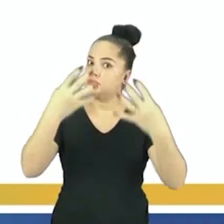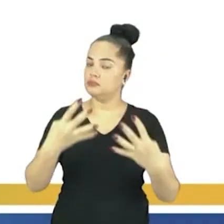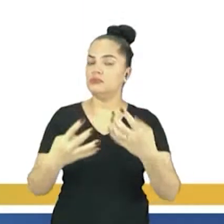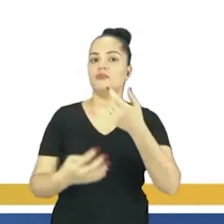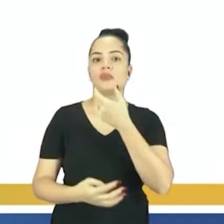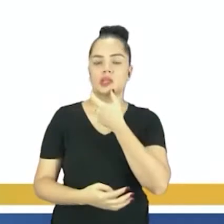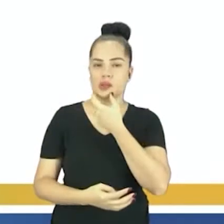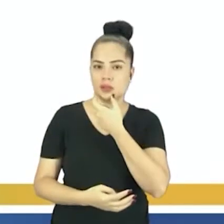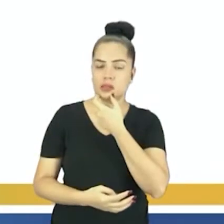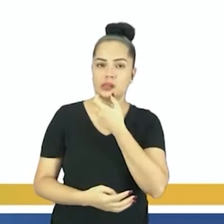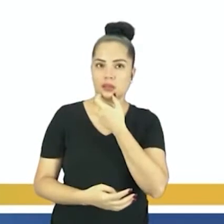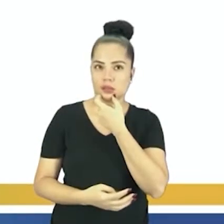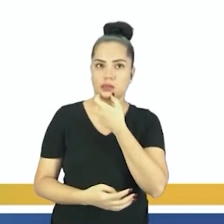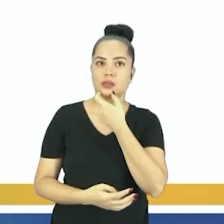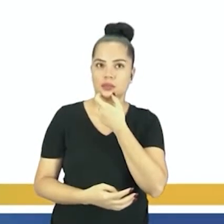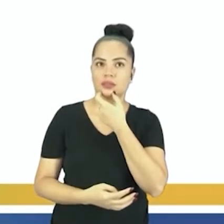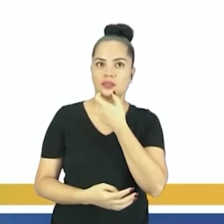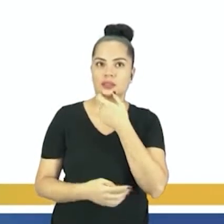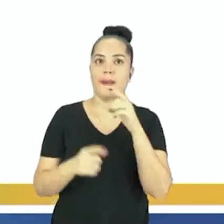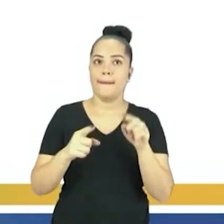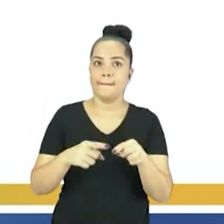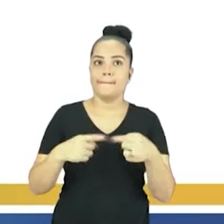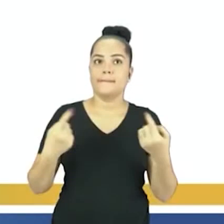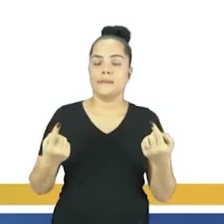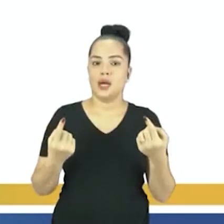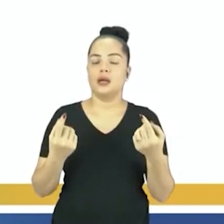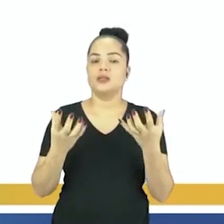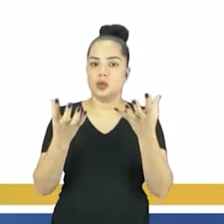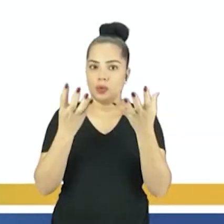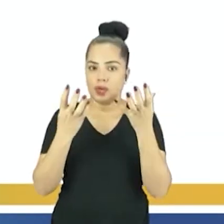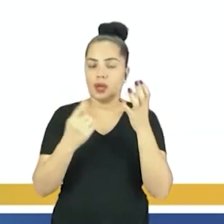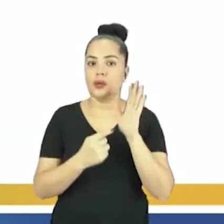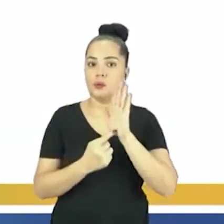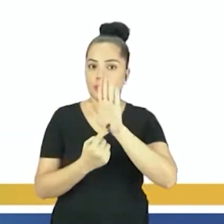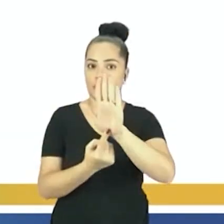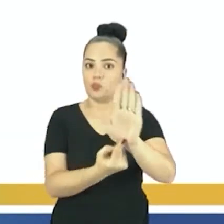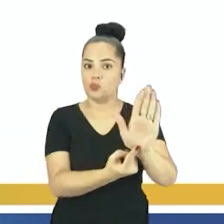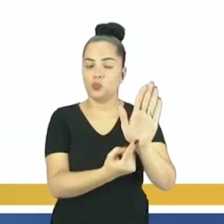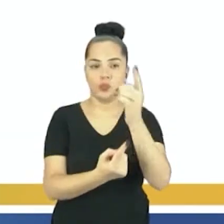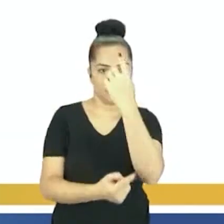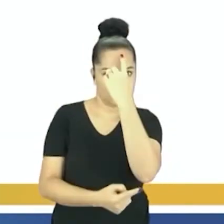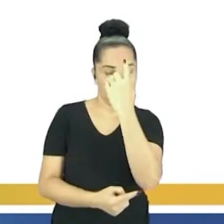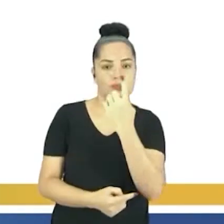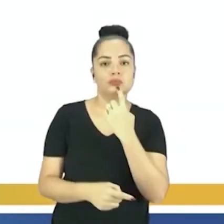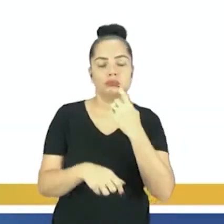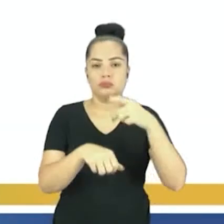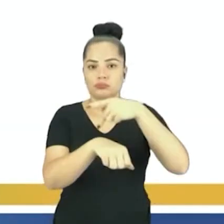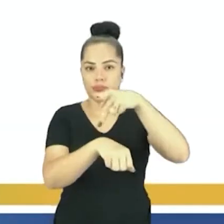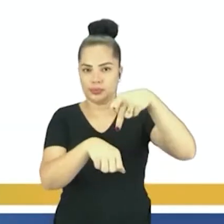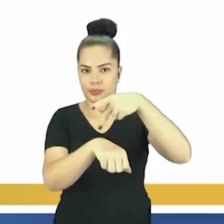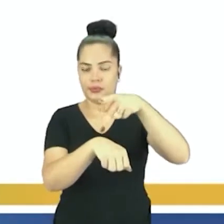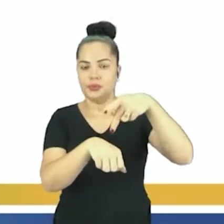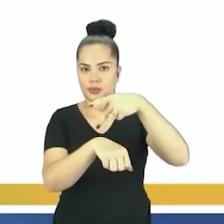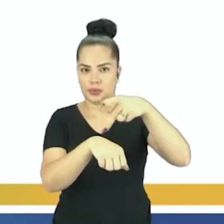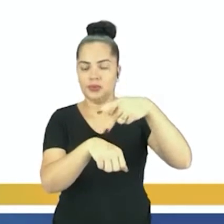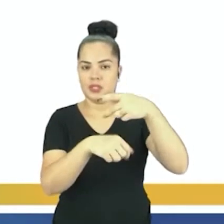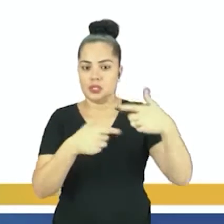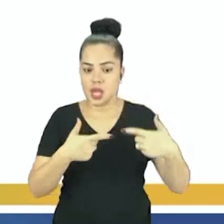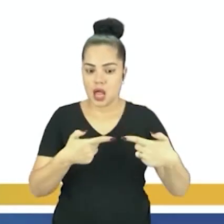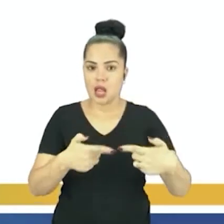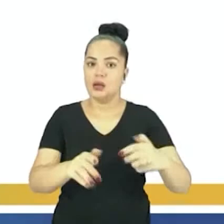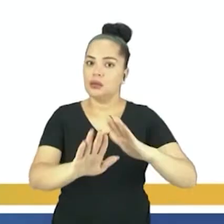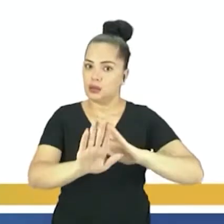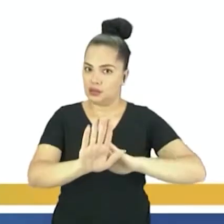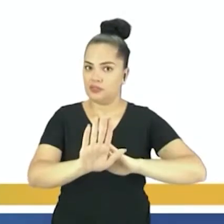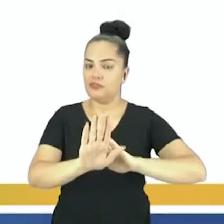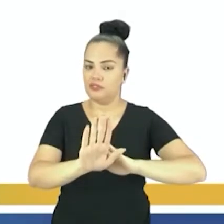mas eu queria focar na ilustração aí de países que também na Guerra Fria, não quer dizer que só